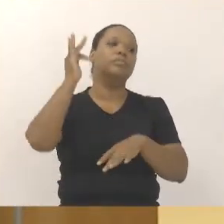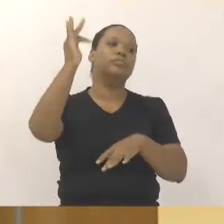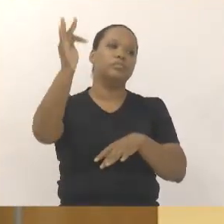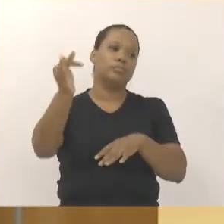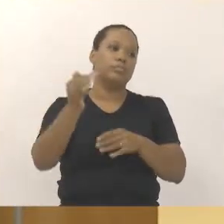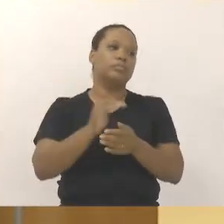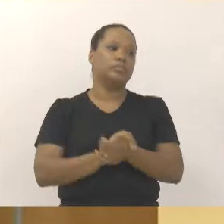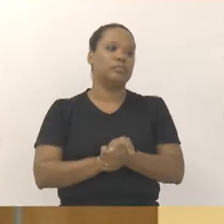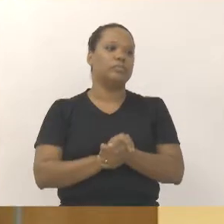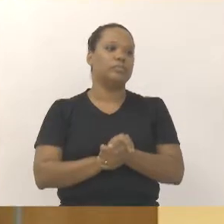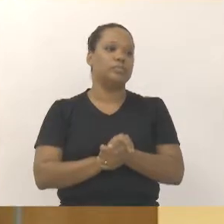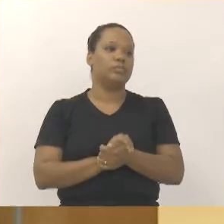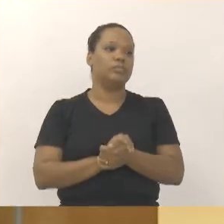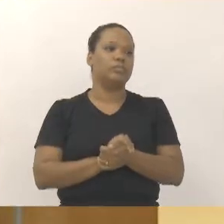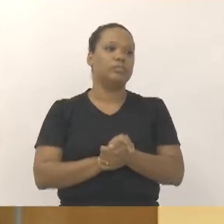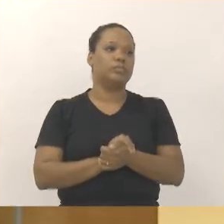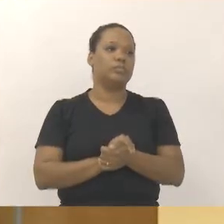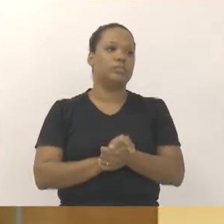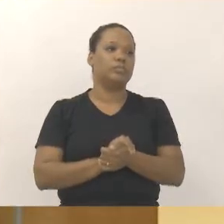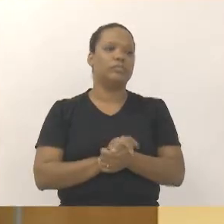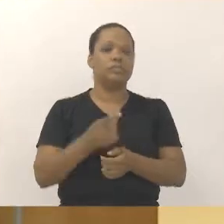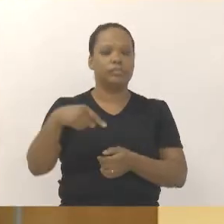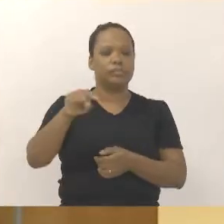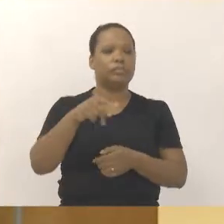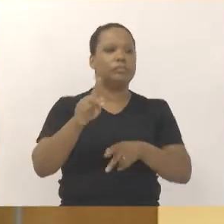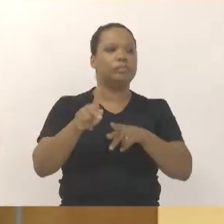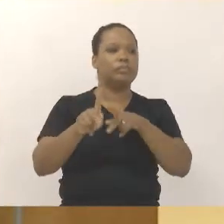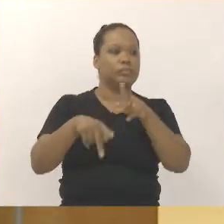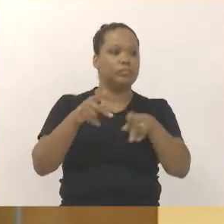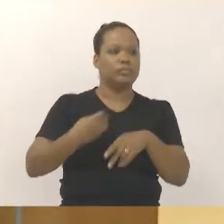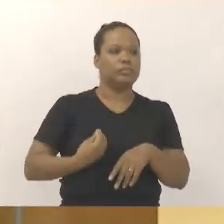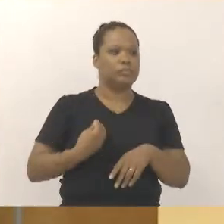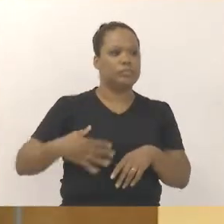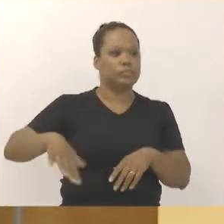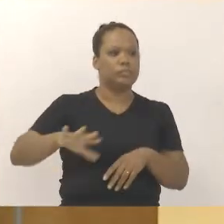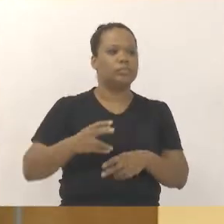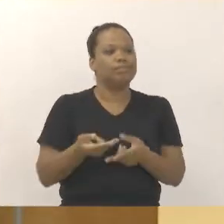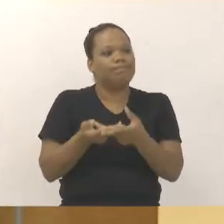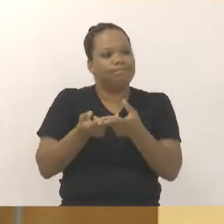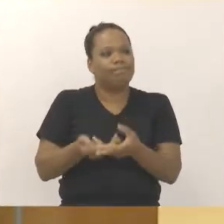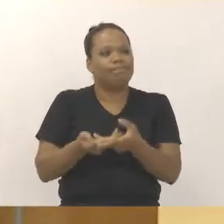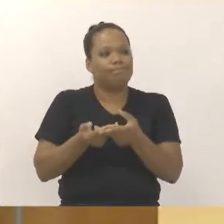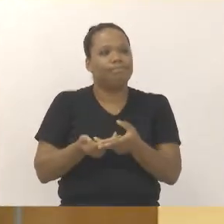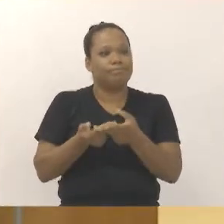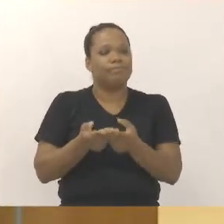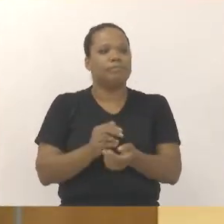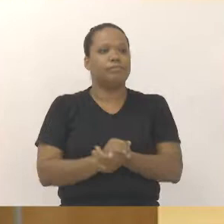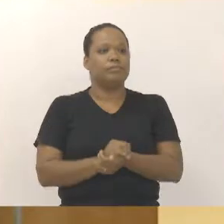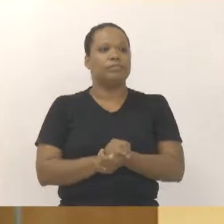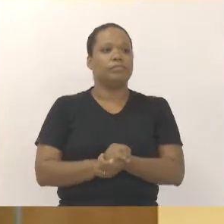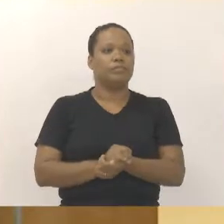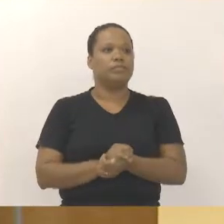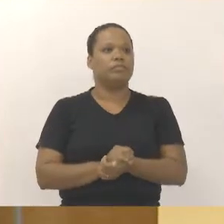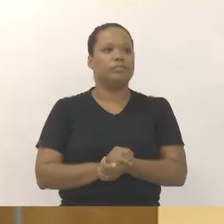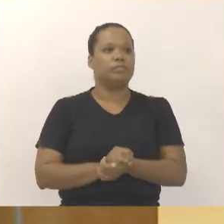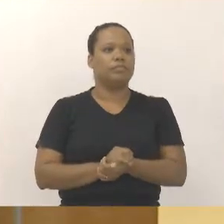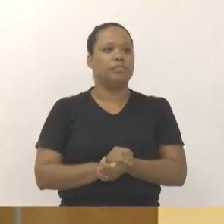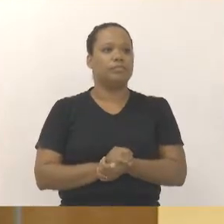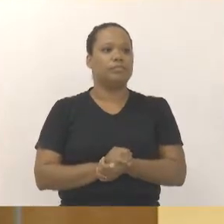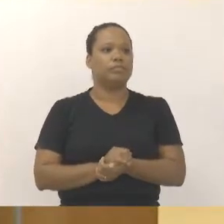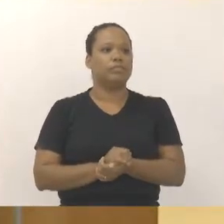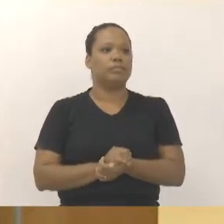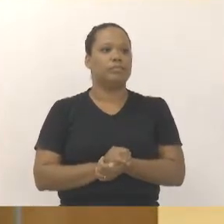que é um pouco mais estreito. Mas peço aí um pouquinho de paciência dos moradores. Sem dúvida, não vai ser o suficiente do jeito que vai ficar,